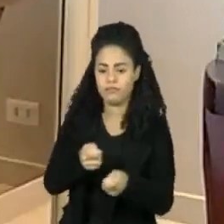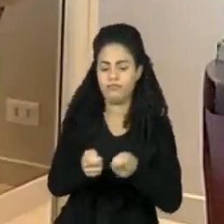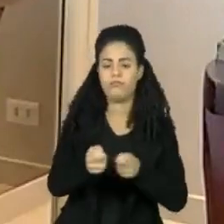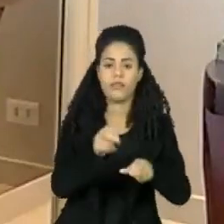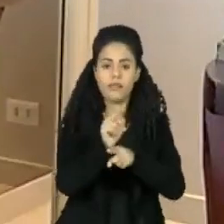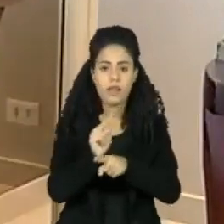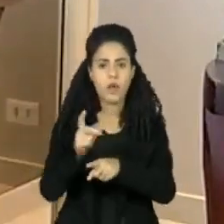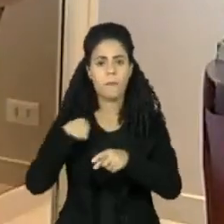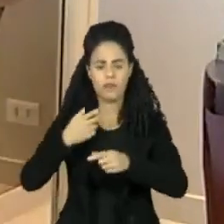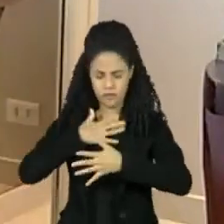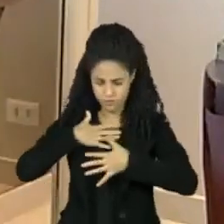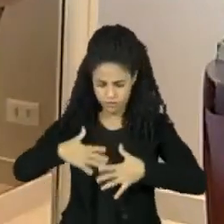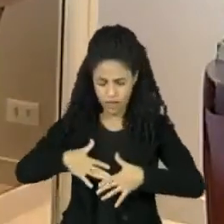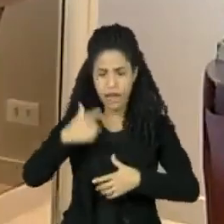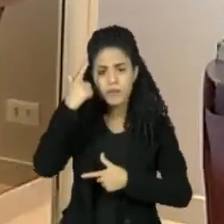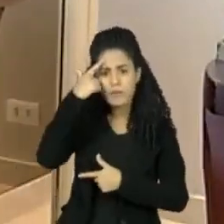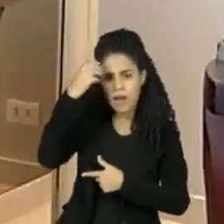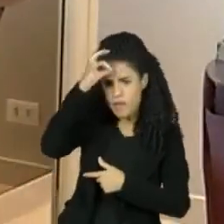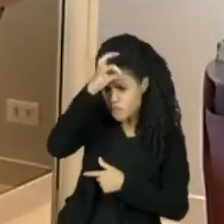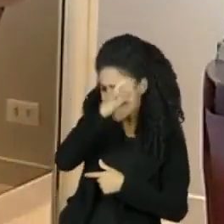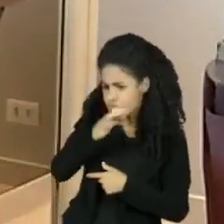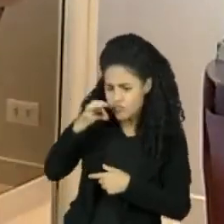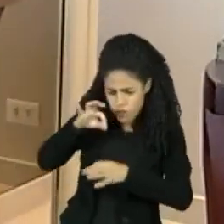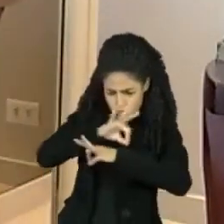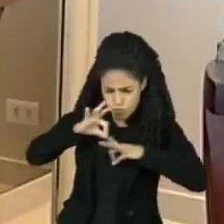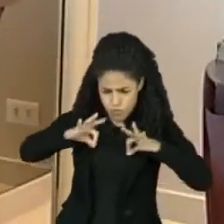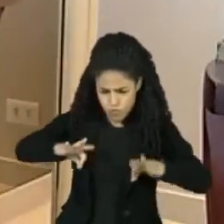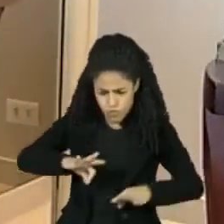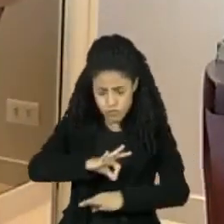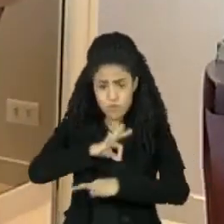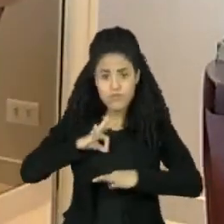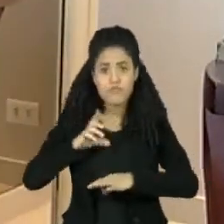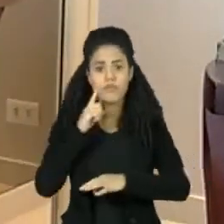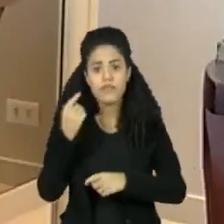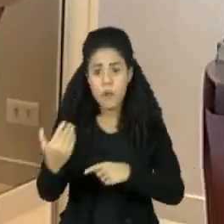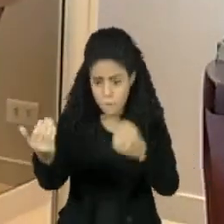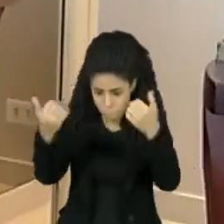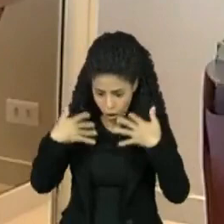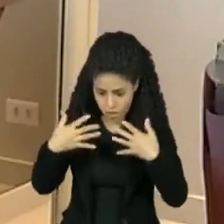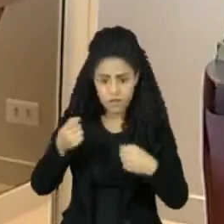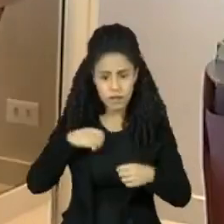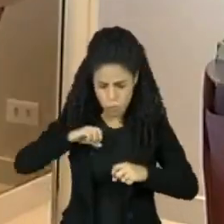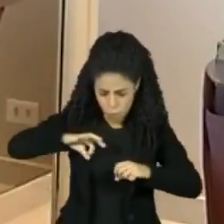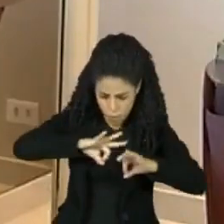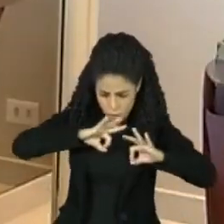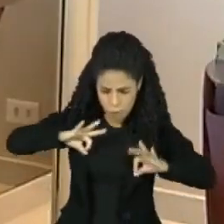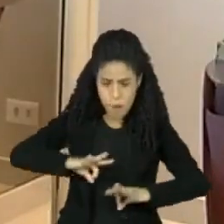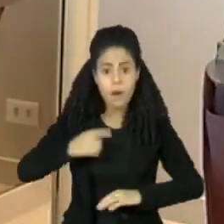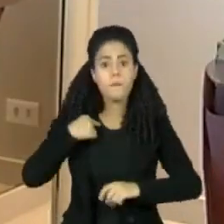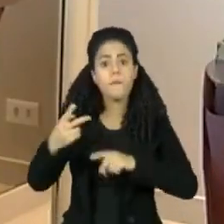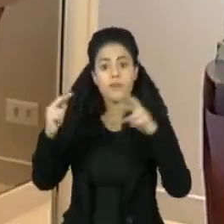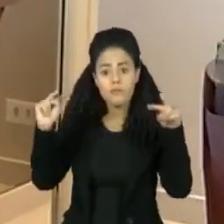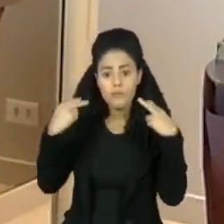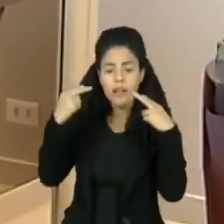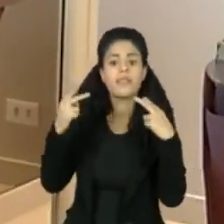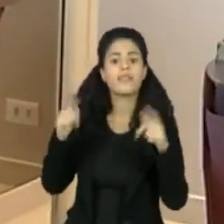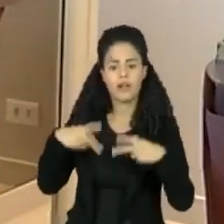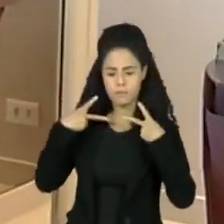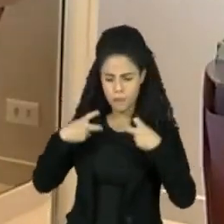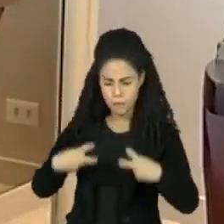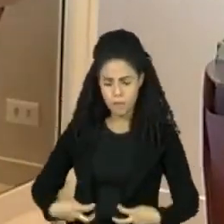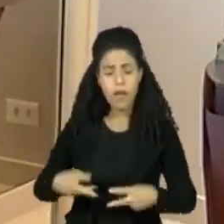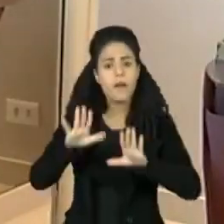lesões na face, no corpo, então você demonstra que está infectado. Porém, se